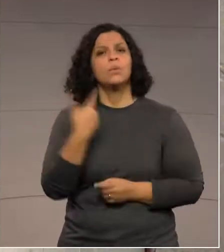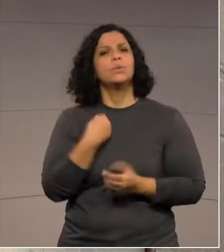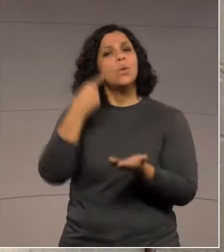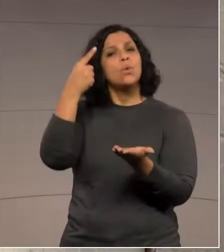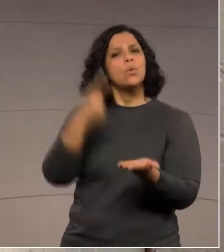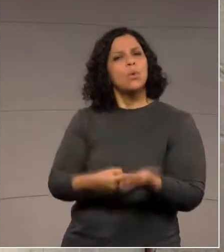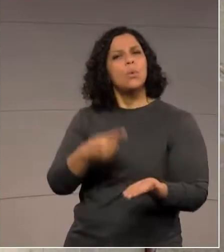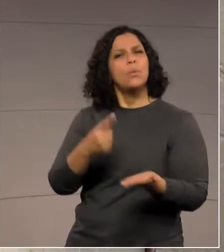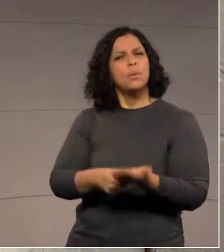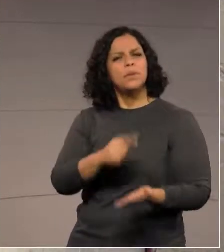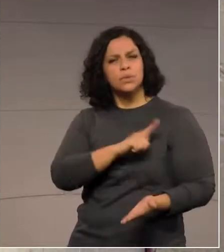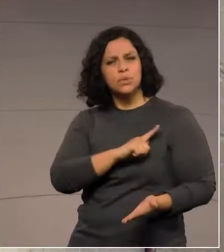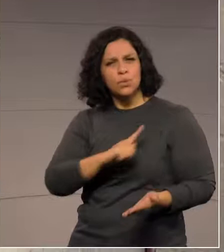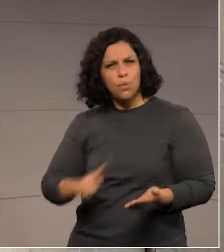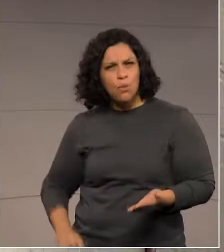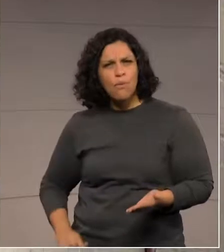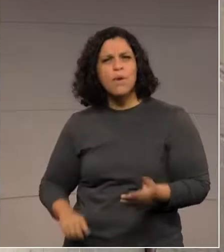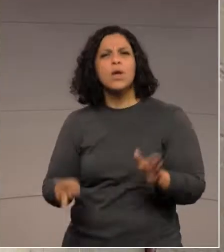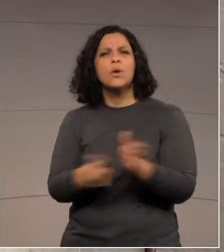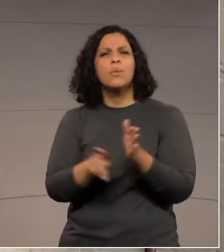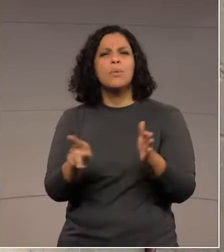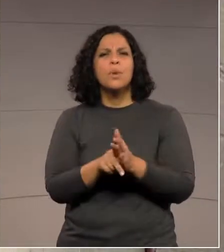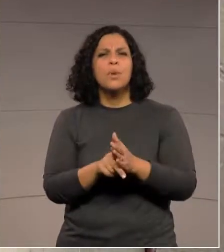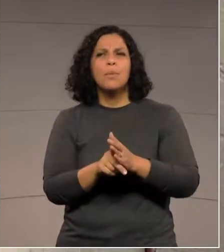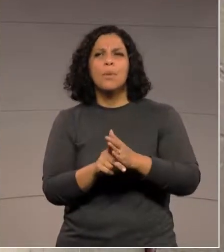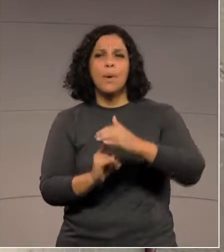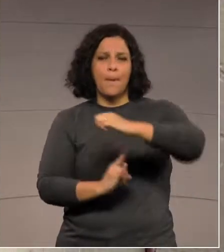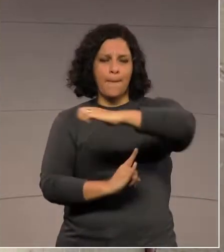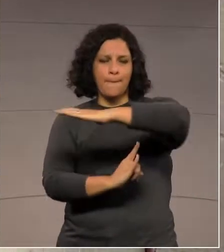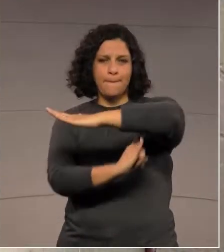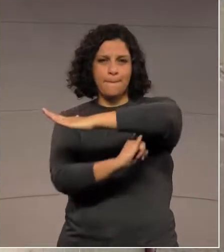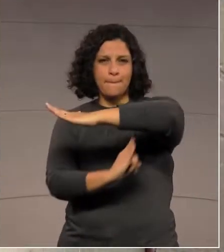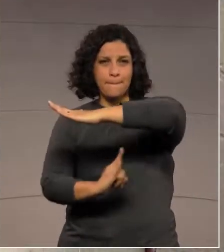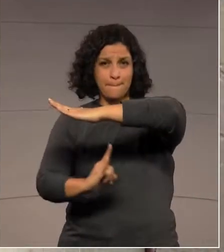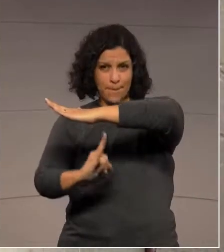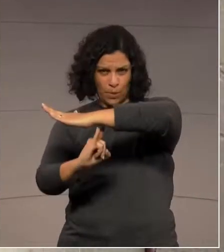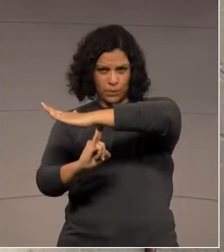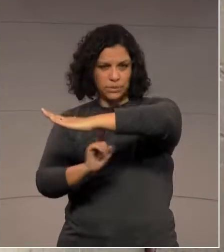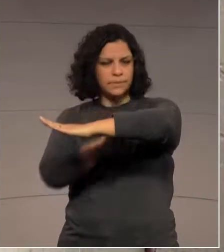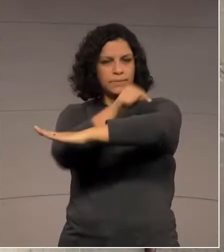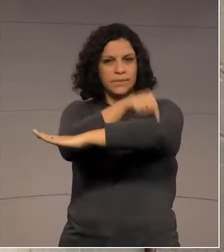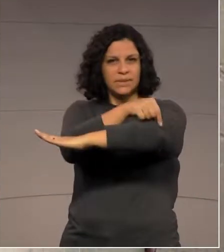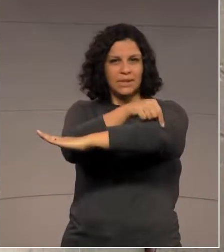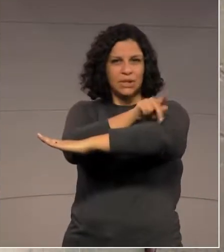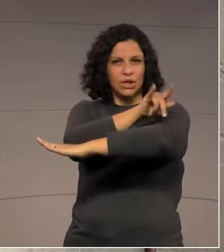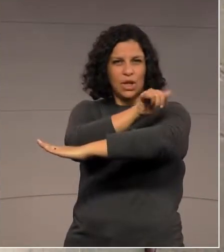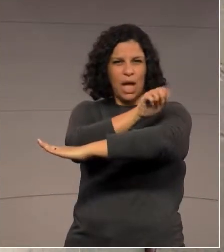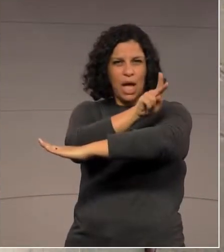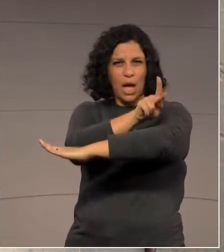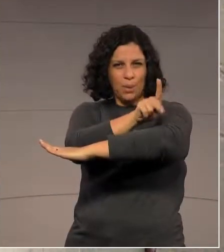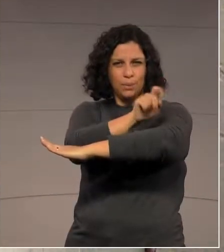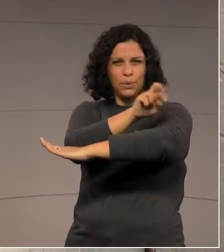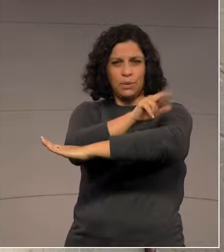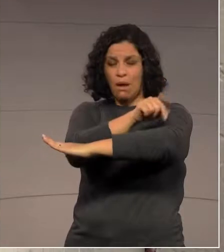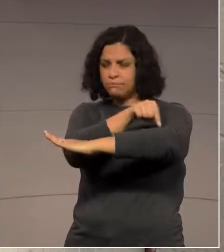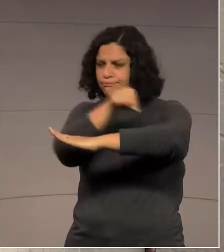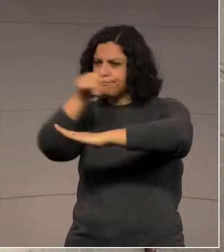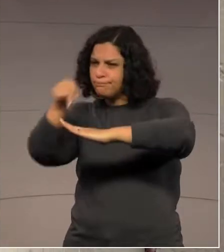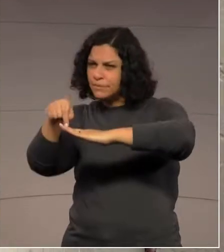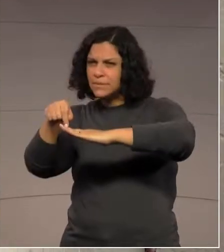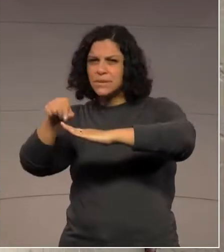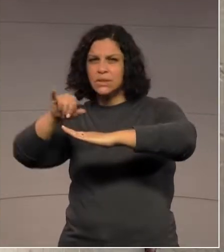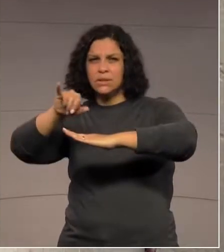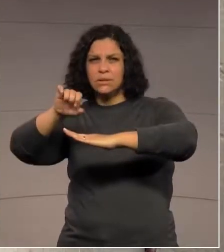comprometeu a licitar os projetos da ponte que liga o município de Japurá a São Carlos do Ivaí. Aquela é uma ligação